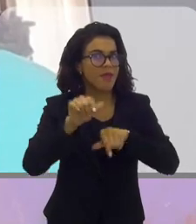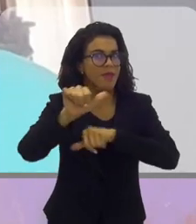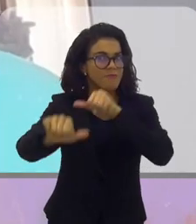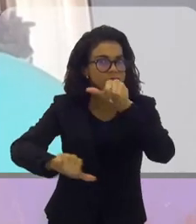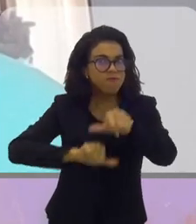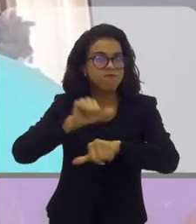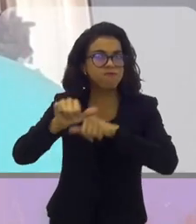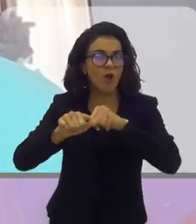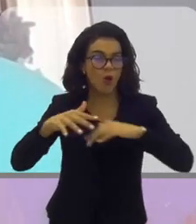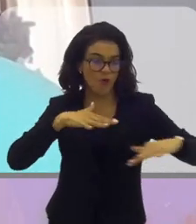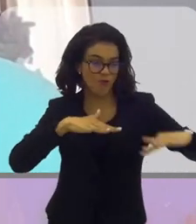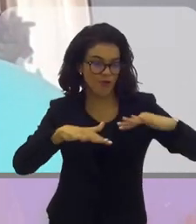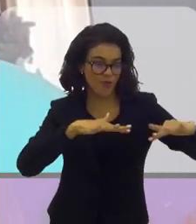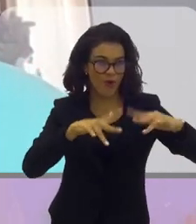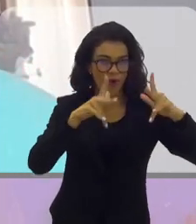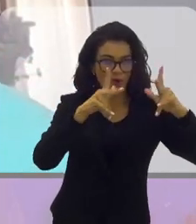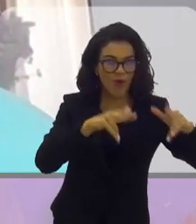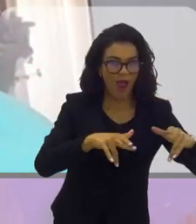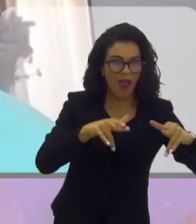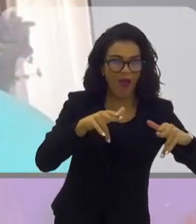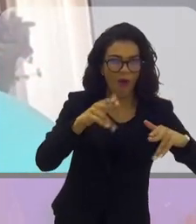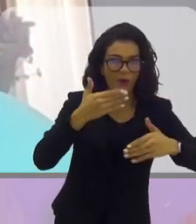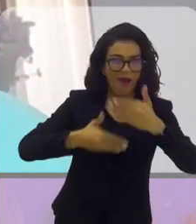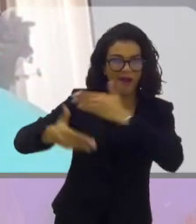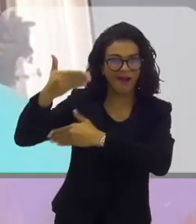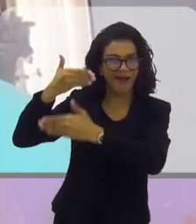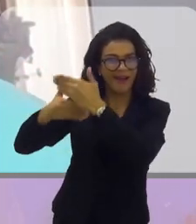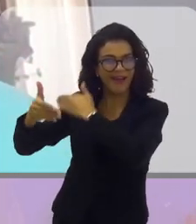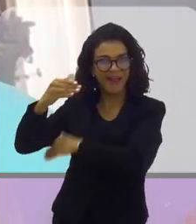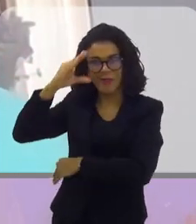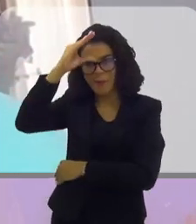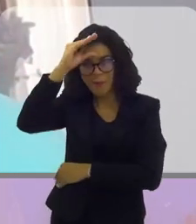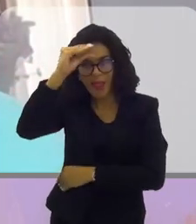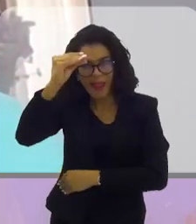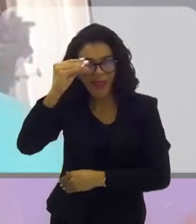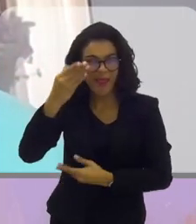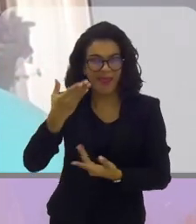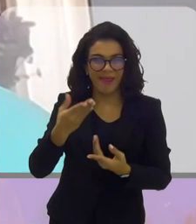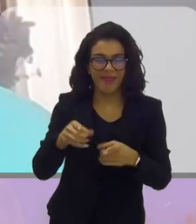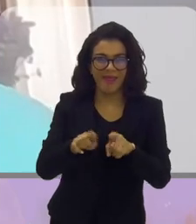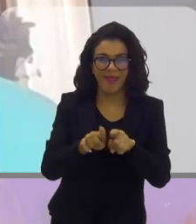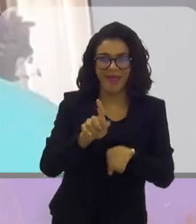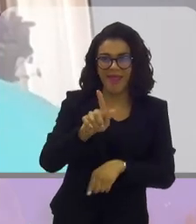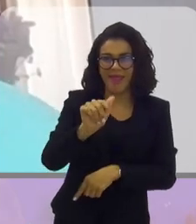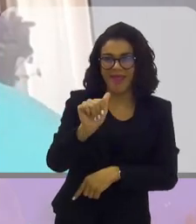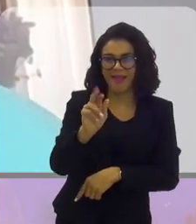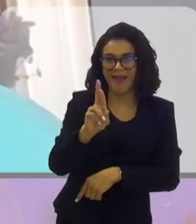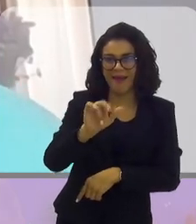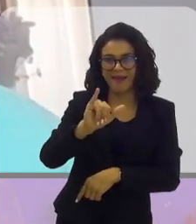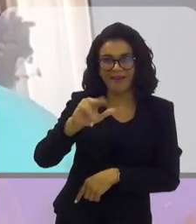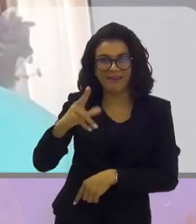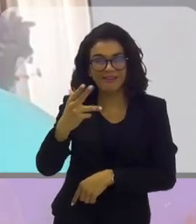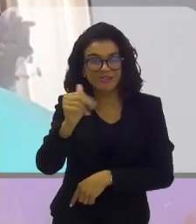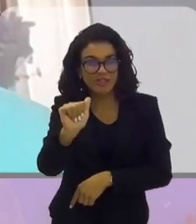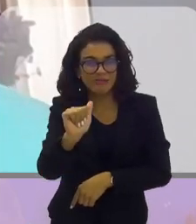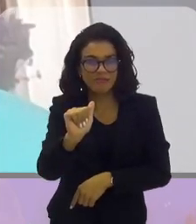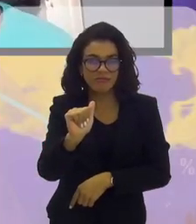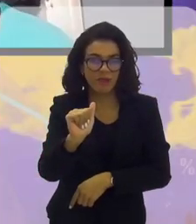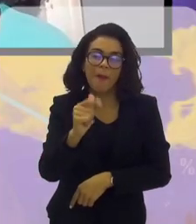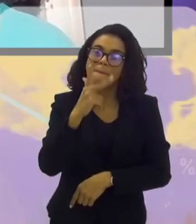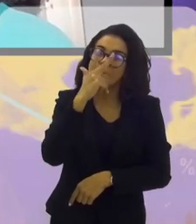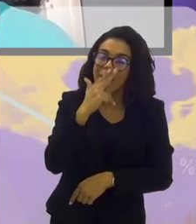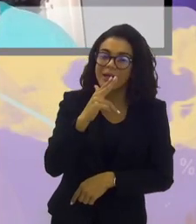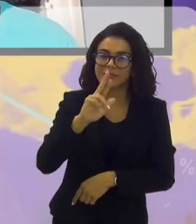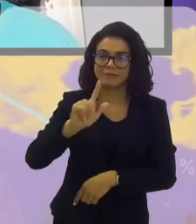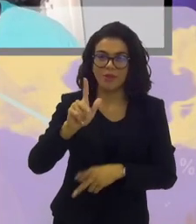O jogo que se joga hoje não é o mesmo que se jogava na época do Pelé e do Garrincha. É parecido, ok? Mas não